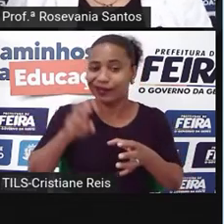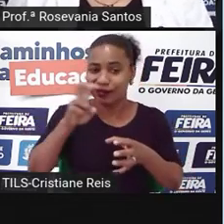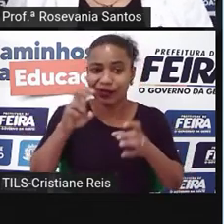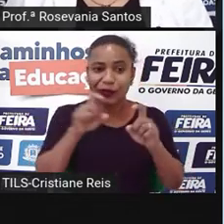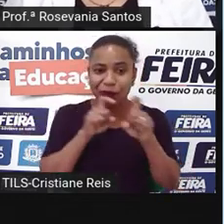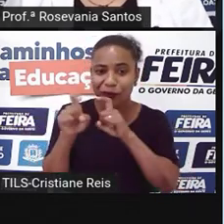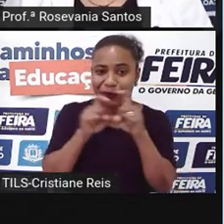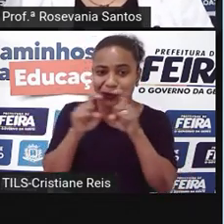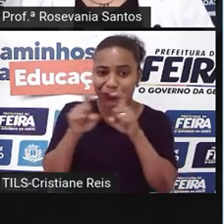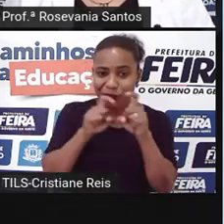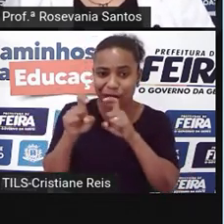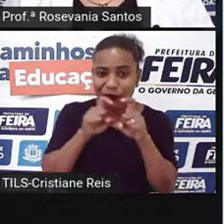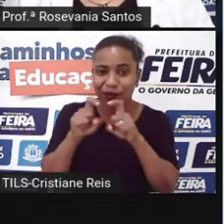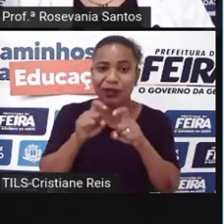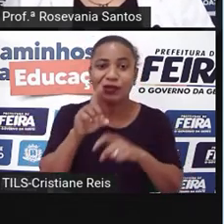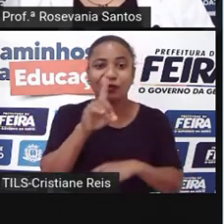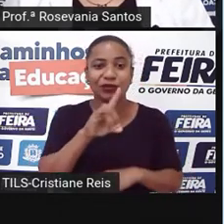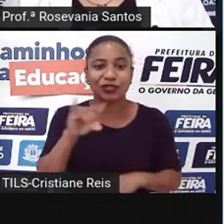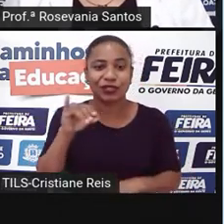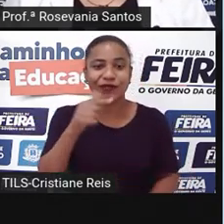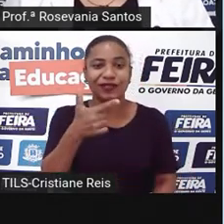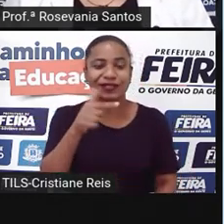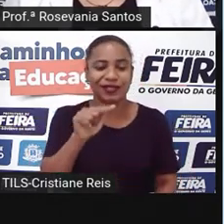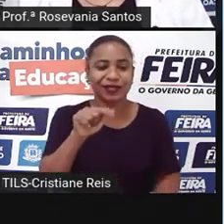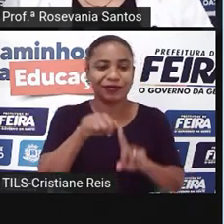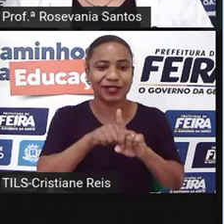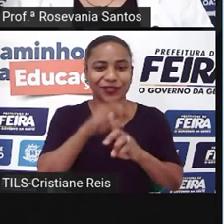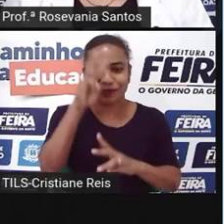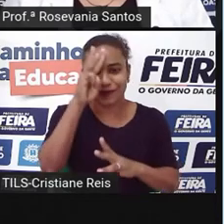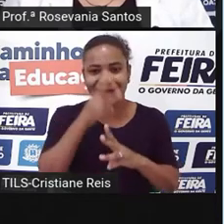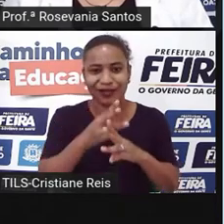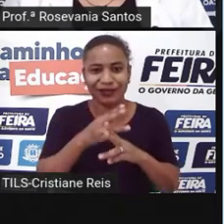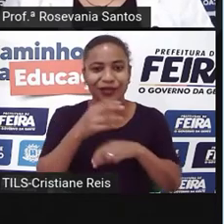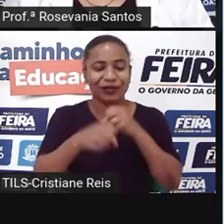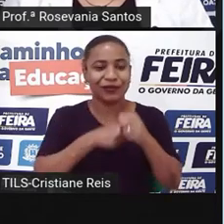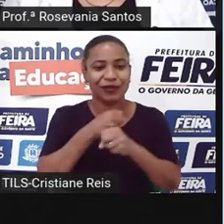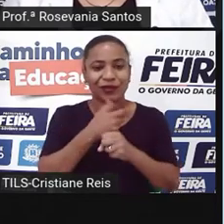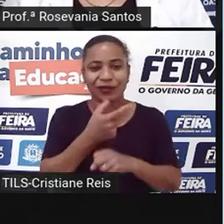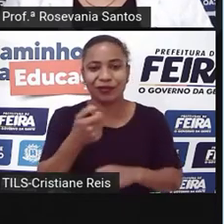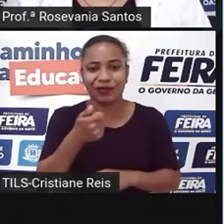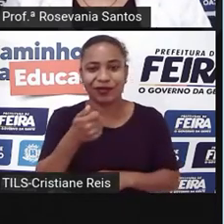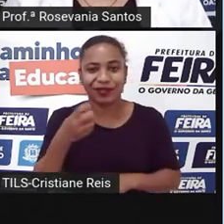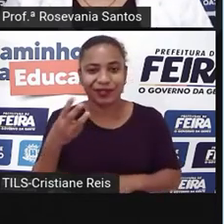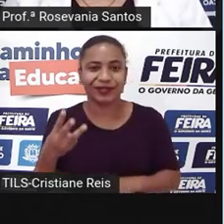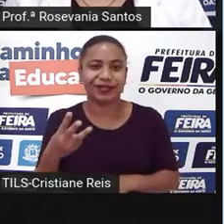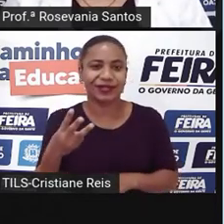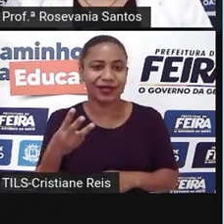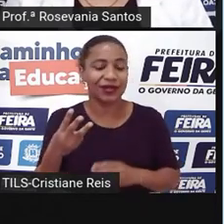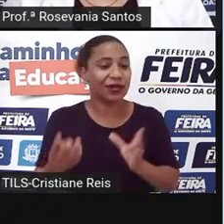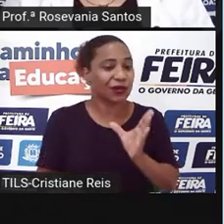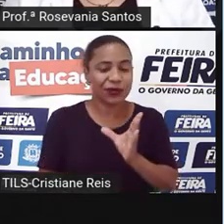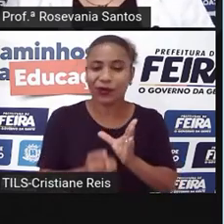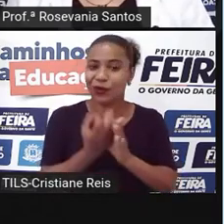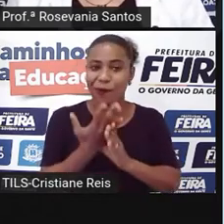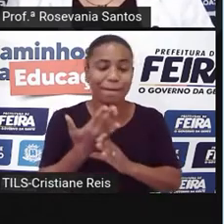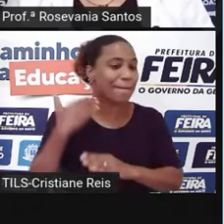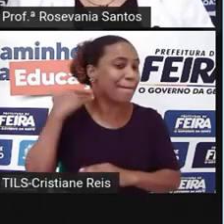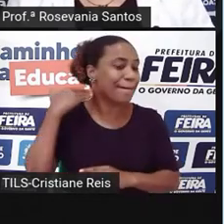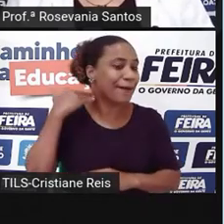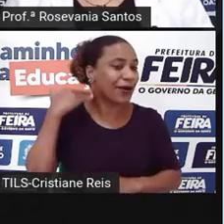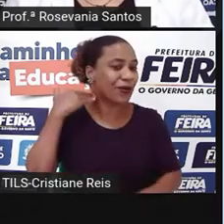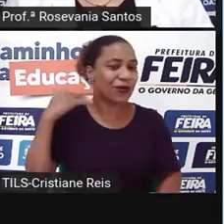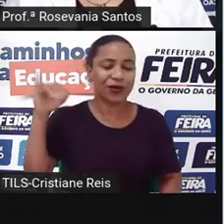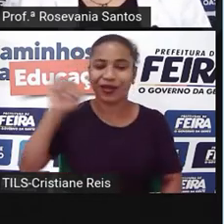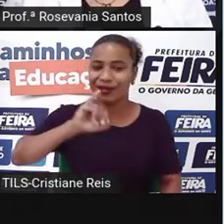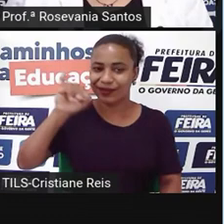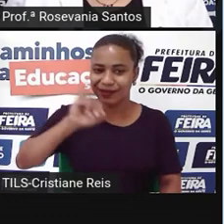de março de 2013, os países do eixo decidiram pela criação de um banco internacional, né? E esse banco